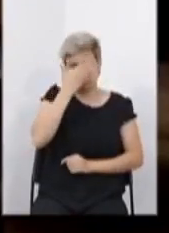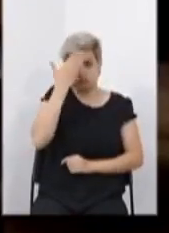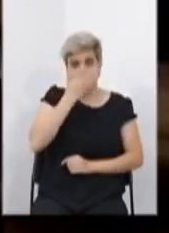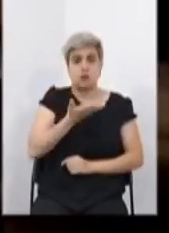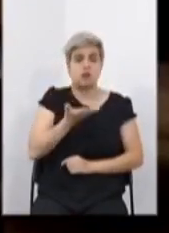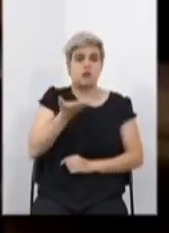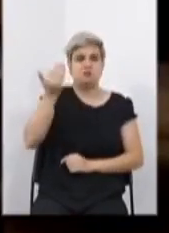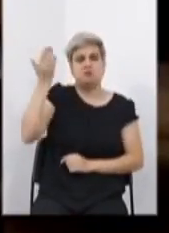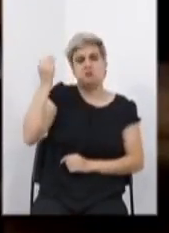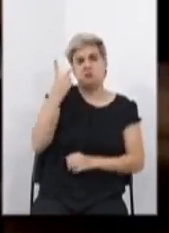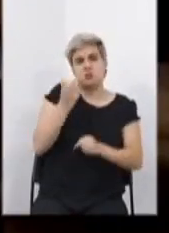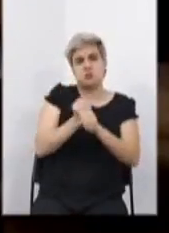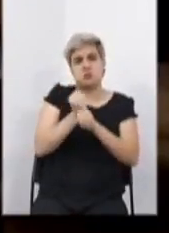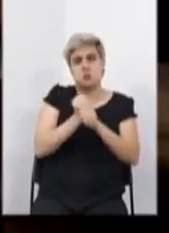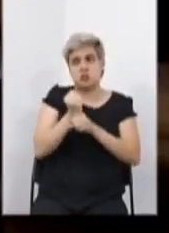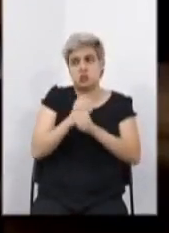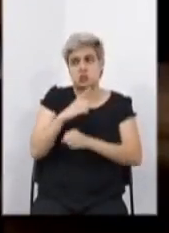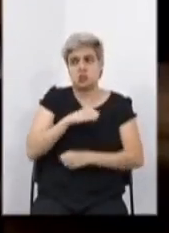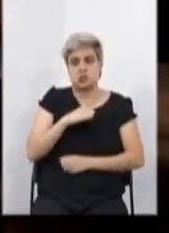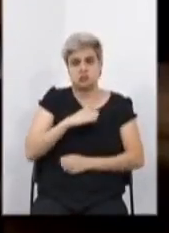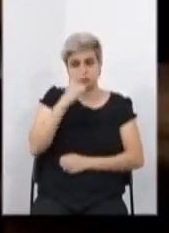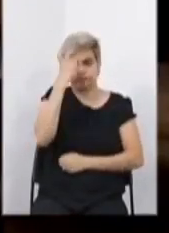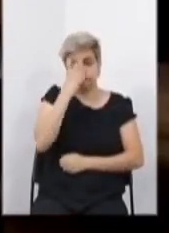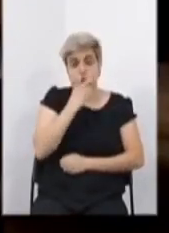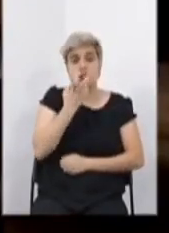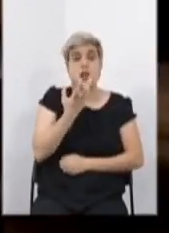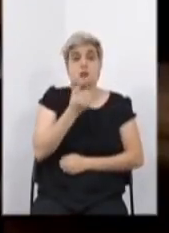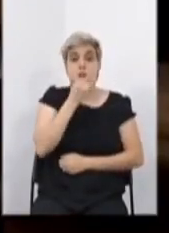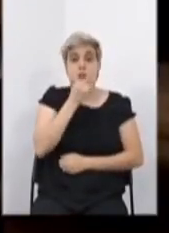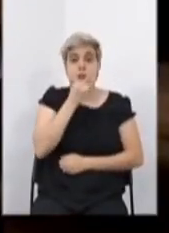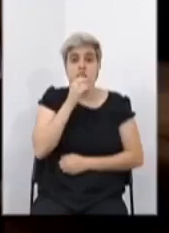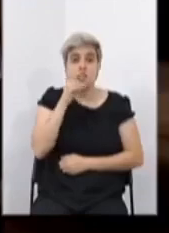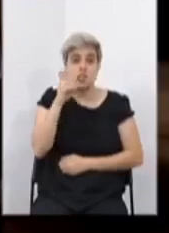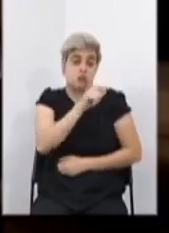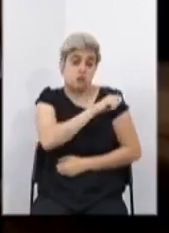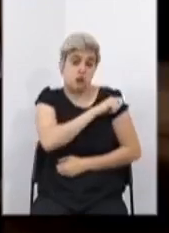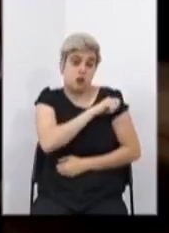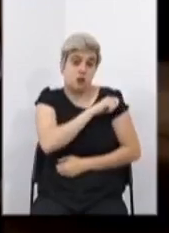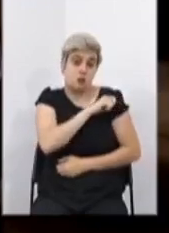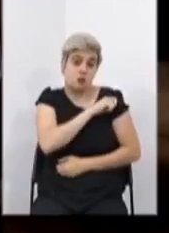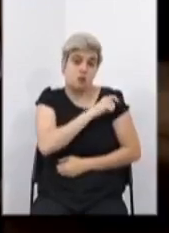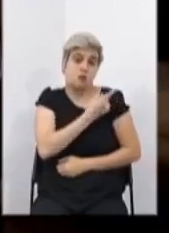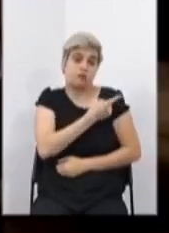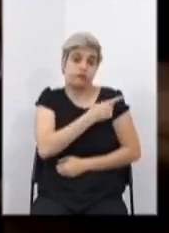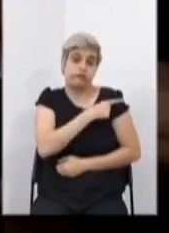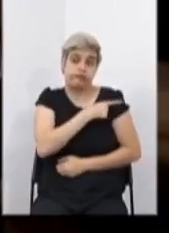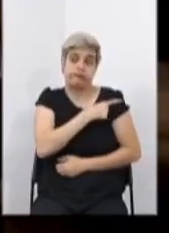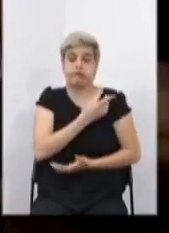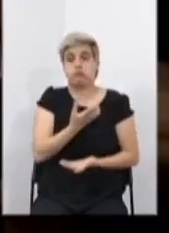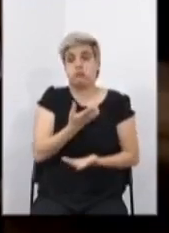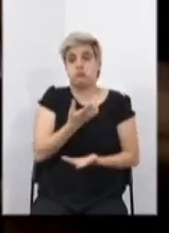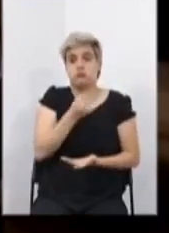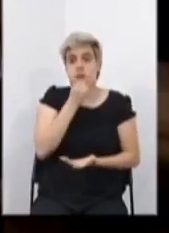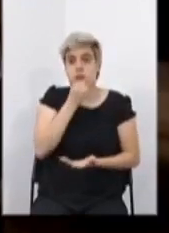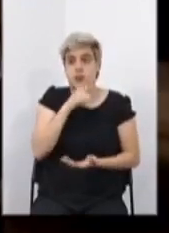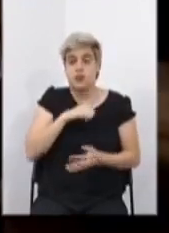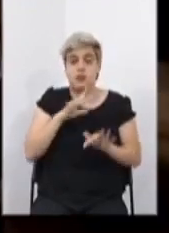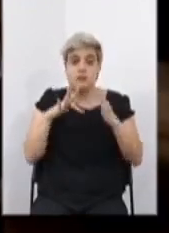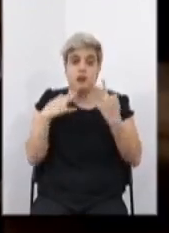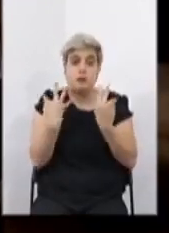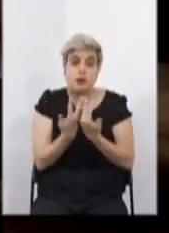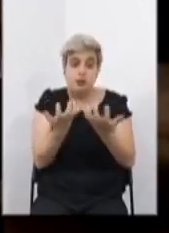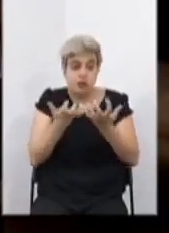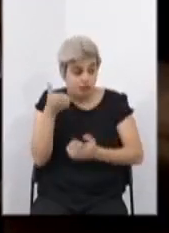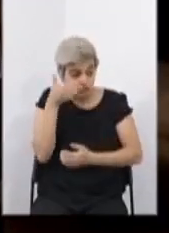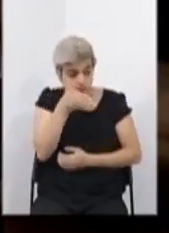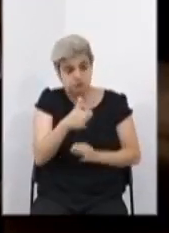há dois anos atrás, estava com cinco alunos na primeira série. Existiam famílias que gostariam de colocar seus filhos no São Rafael.